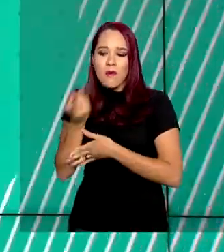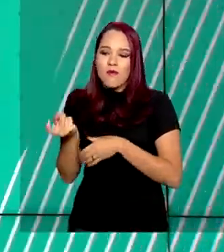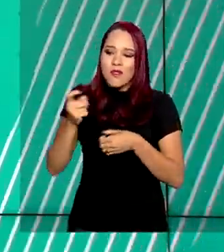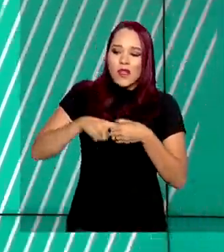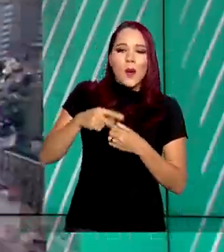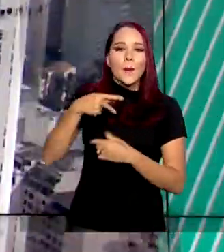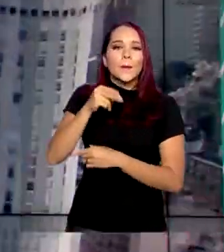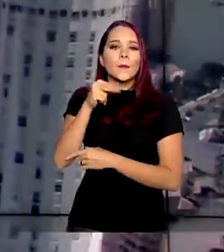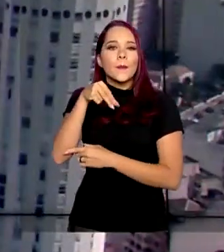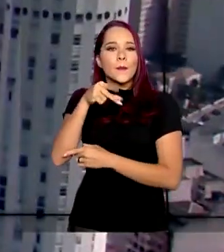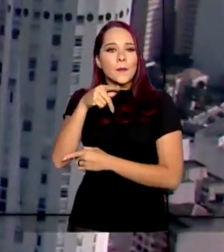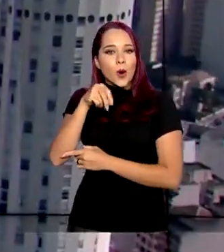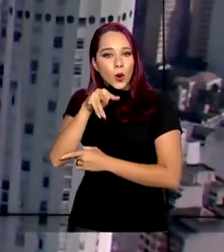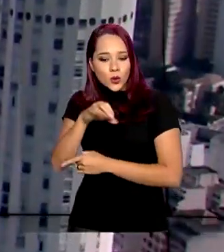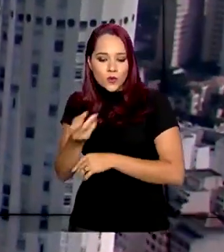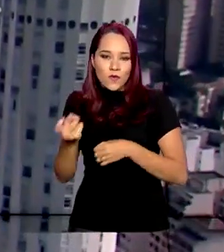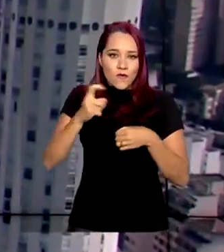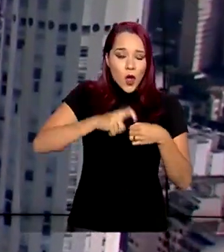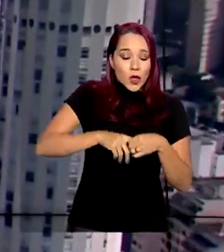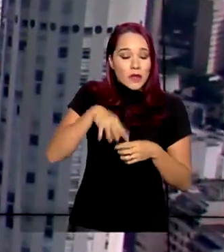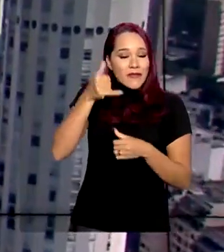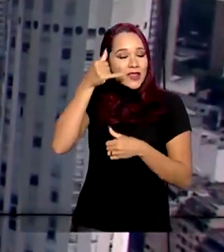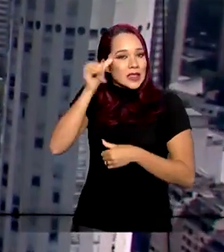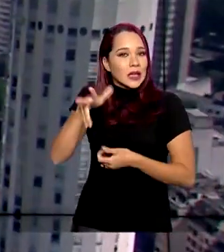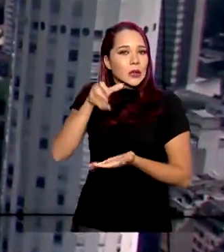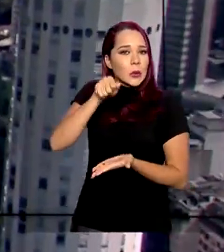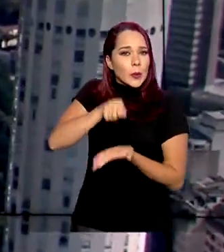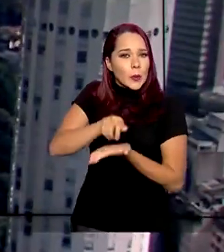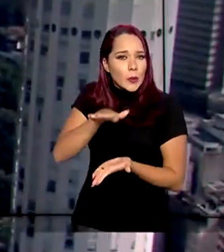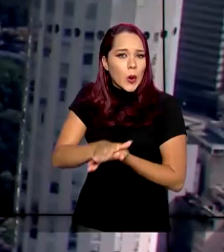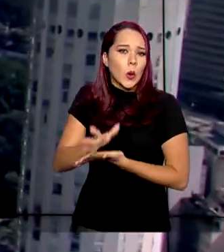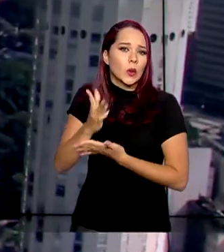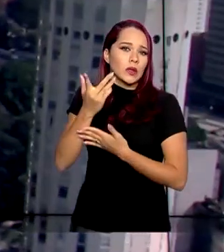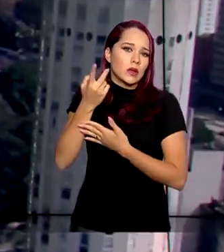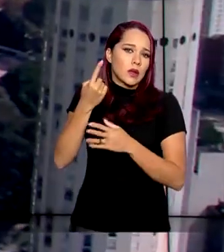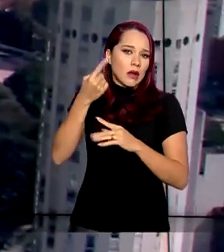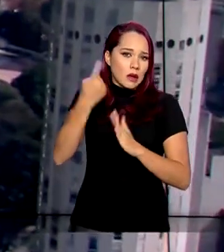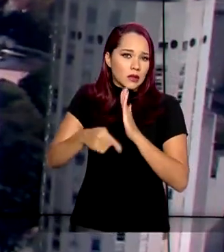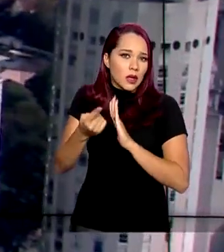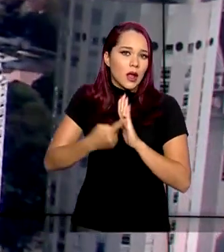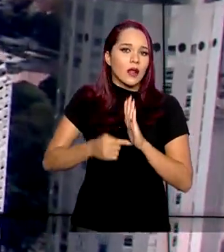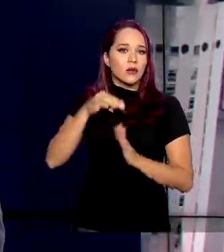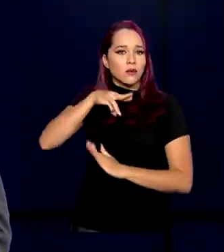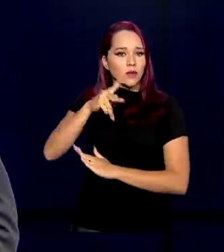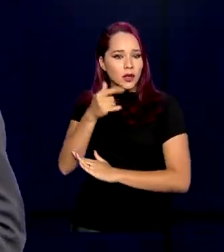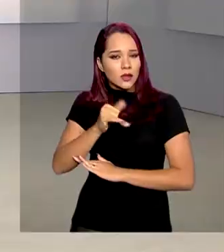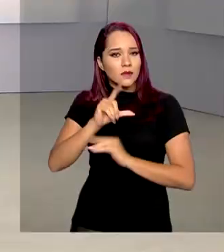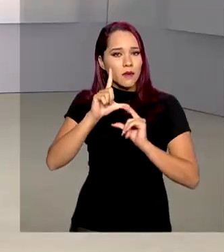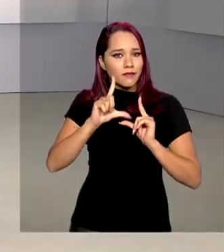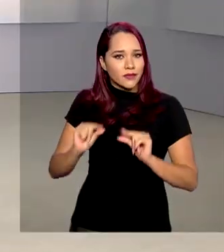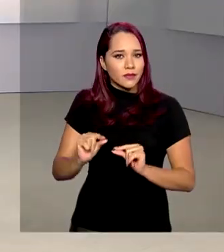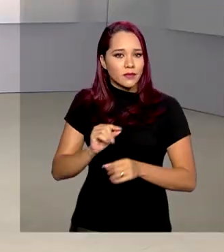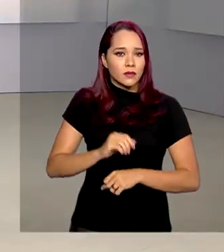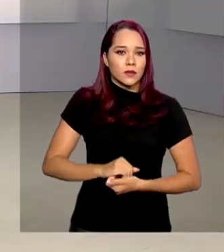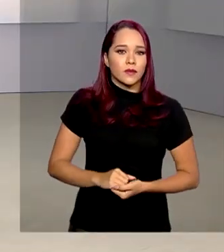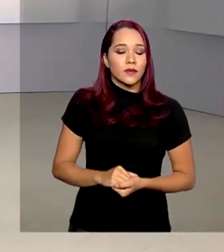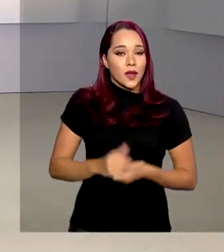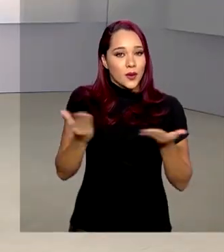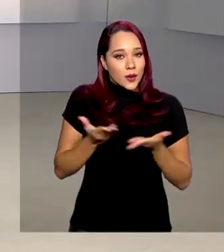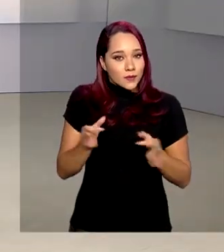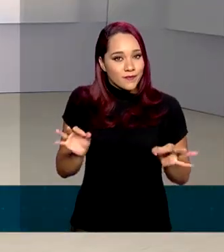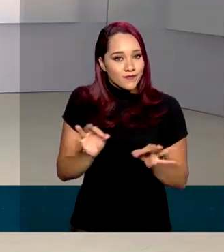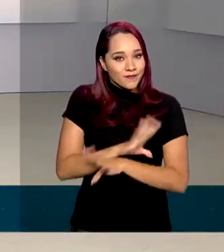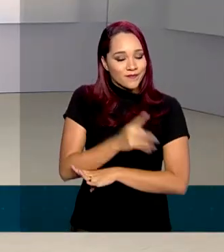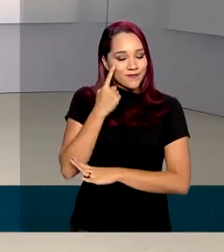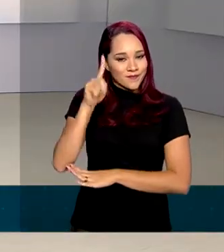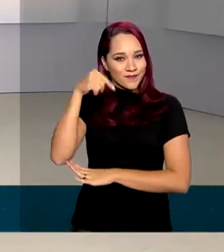pontos sem penalização das passagens adquiridas e canceladas com milhas a expirar. A gente fica por